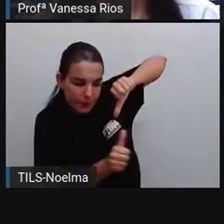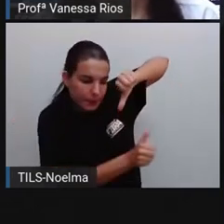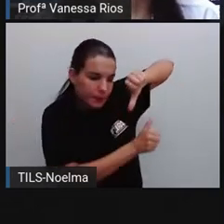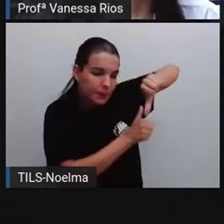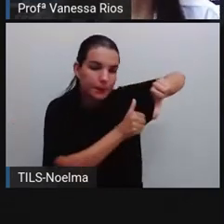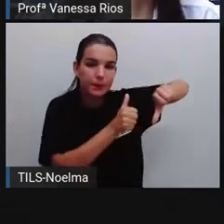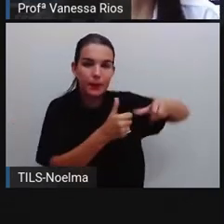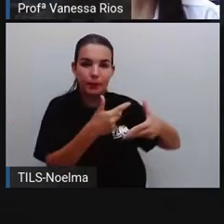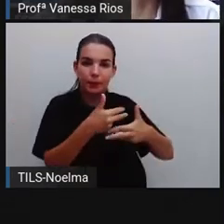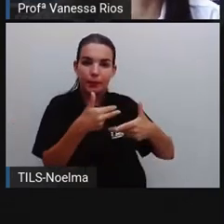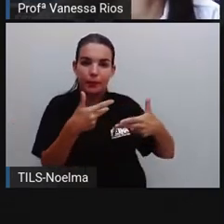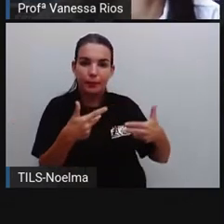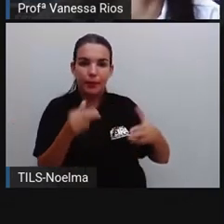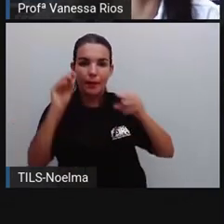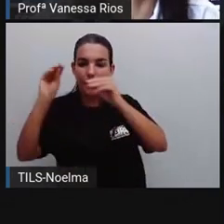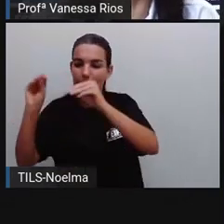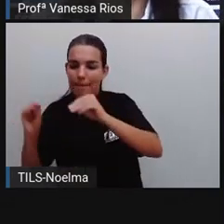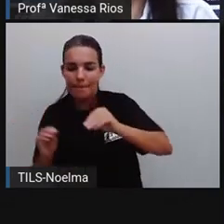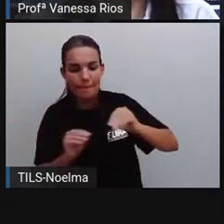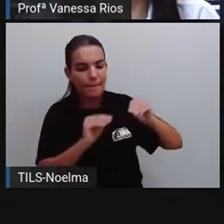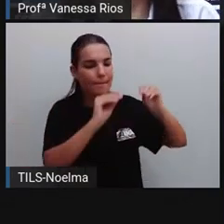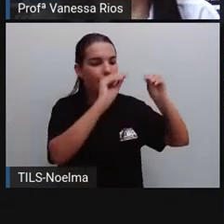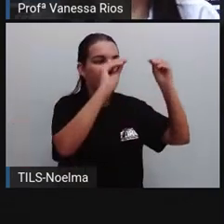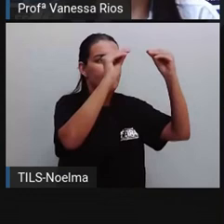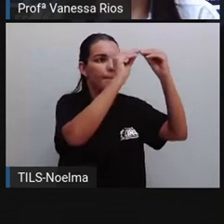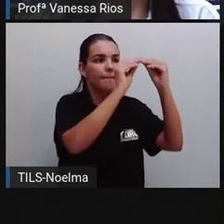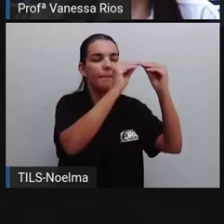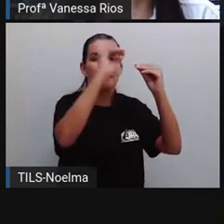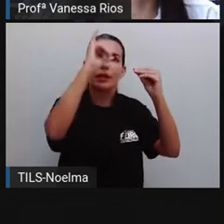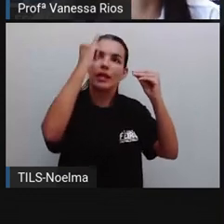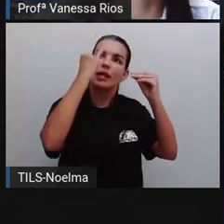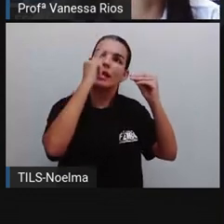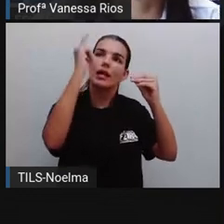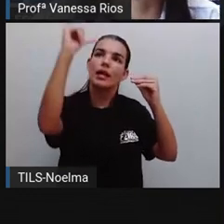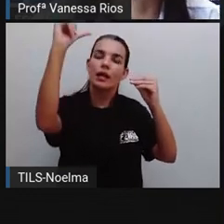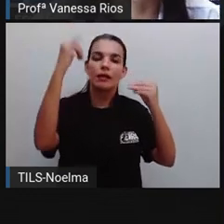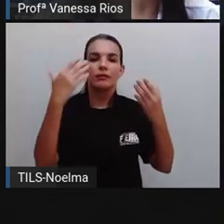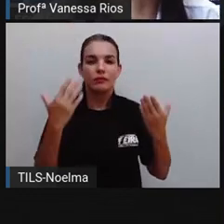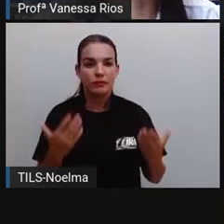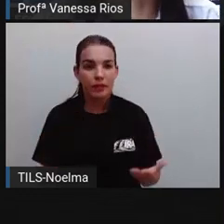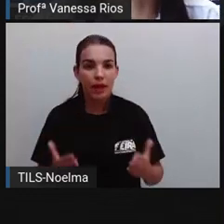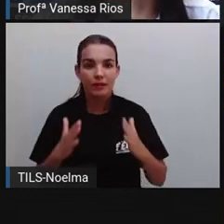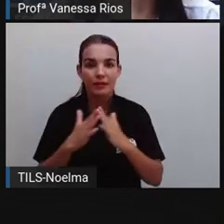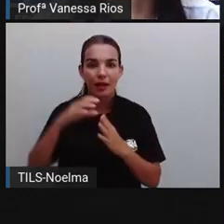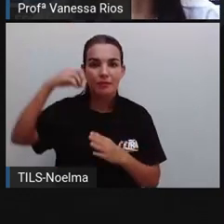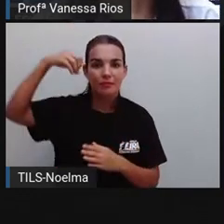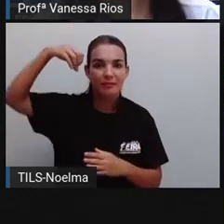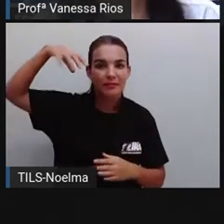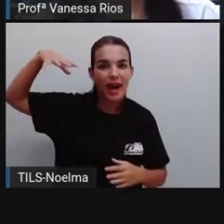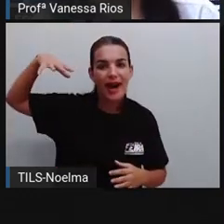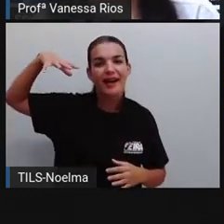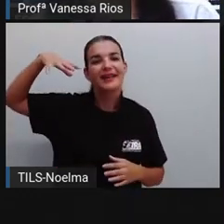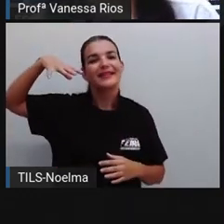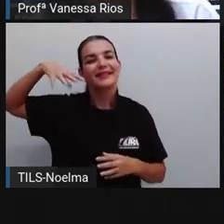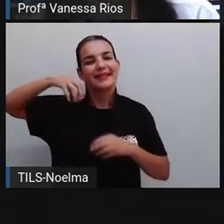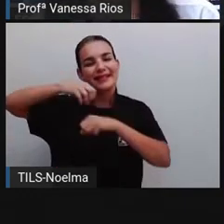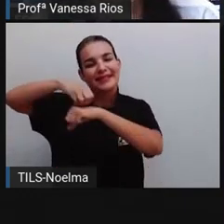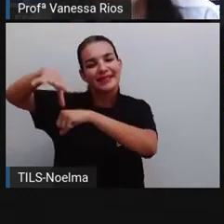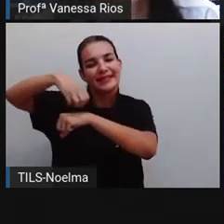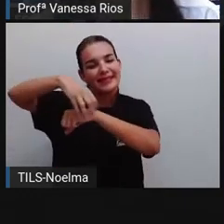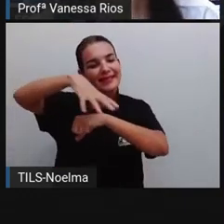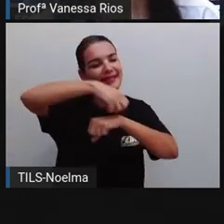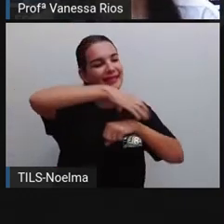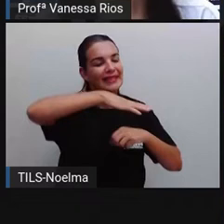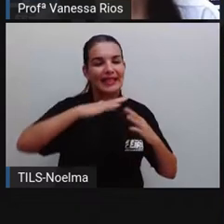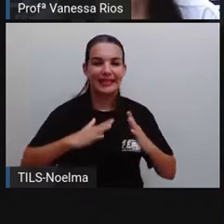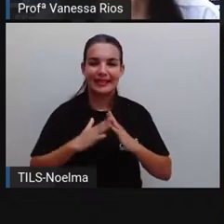equipamentos que vão transformar a energia solar em energia elétrica e, a partir disso, distribuir aí